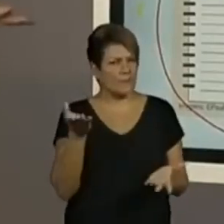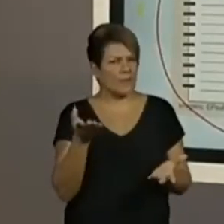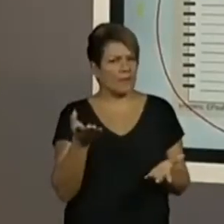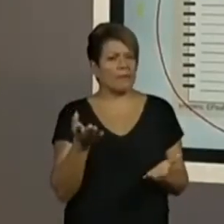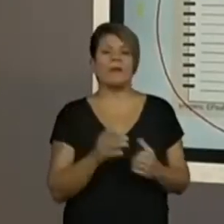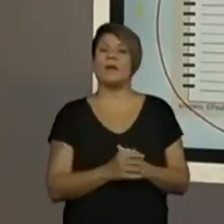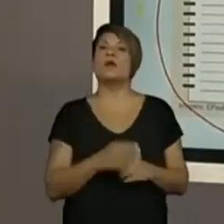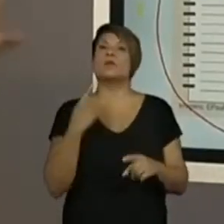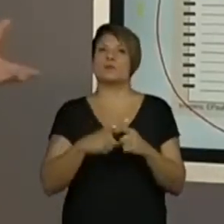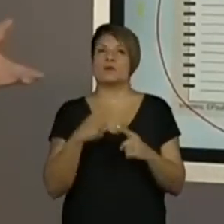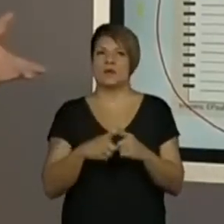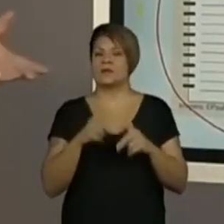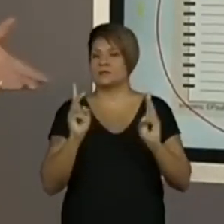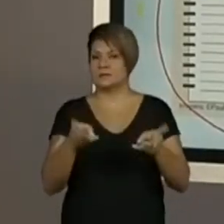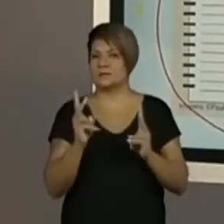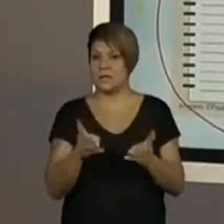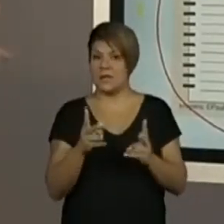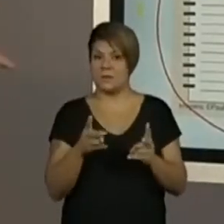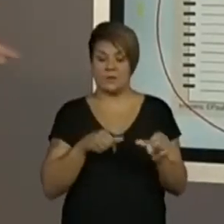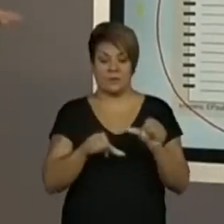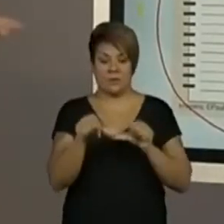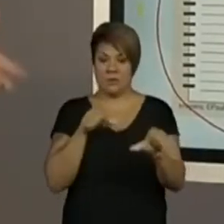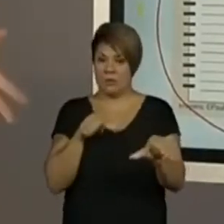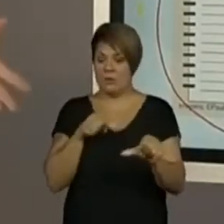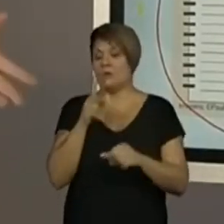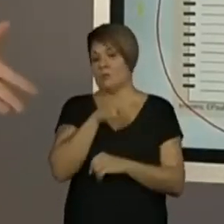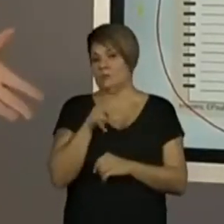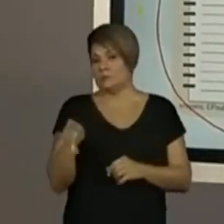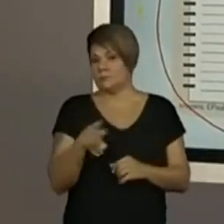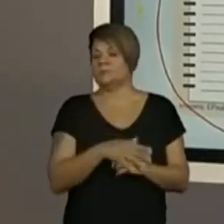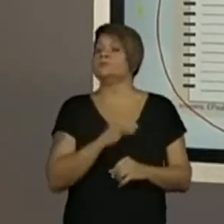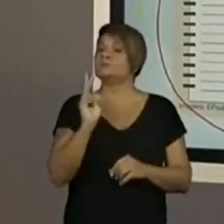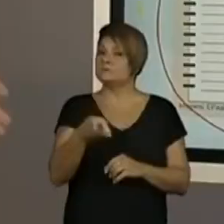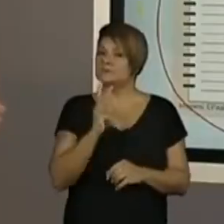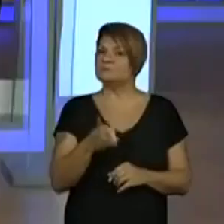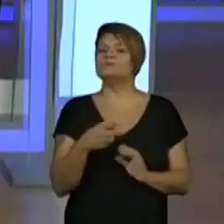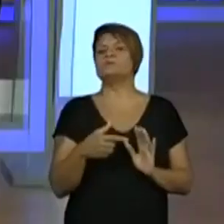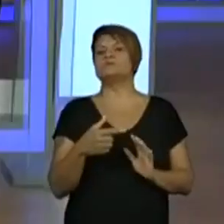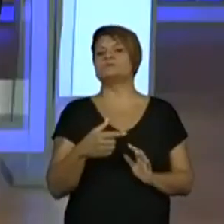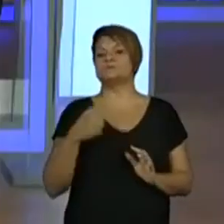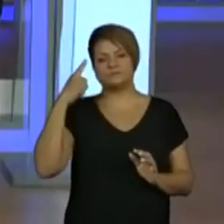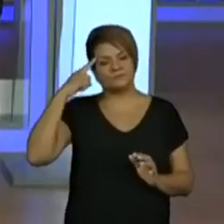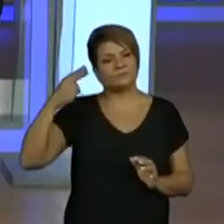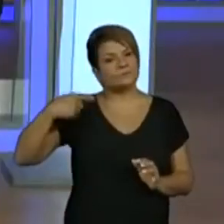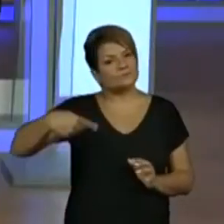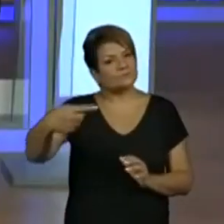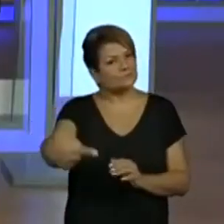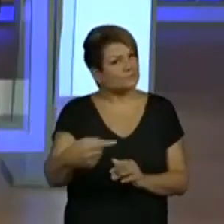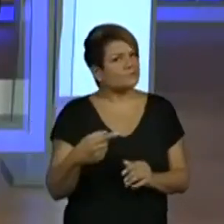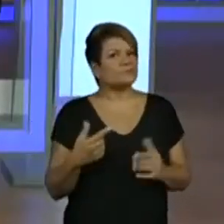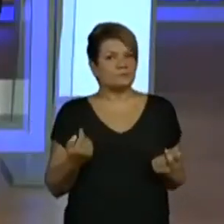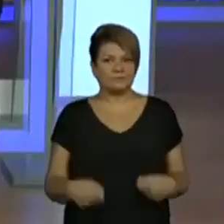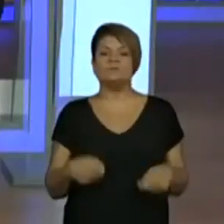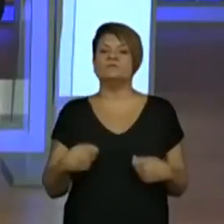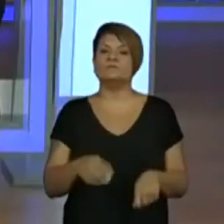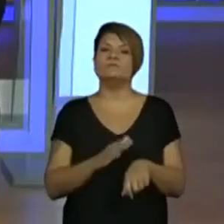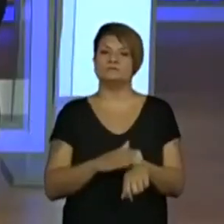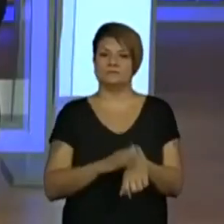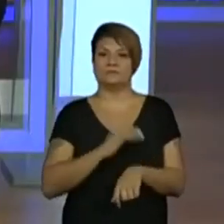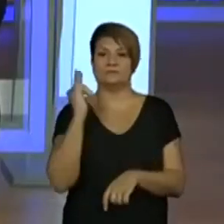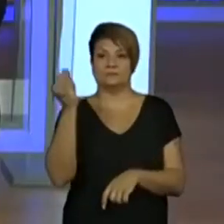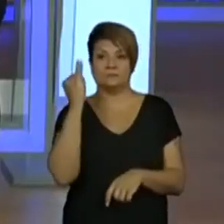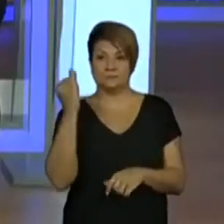mesmo quando há uma troca de professor que está à frente da aula, eles sempre têm uma rotina que a gente não deixa de fazer. Importante.